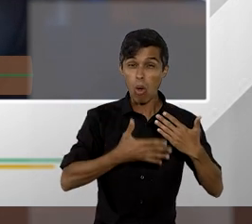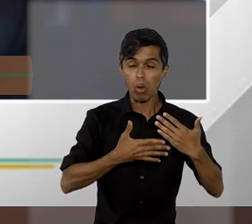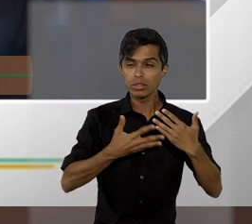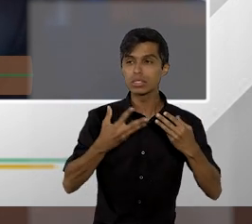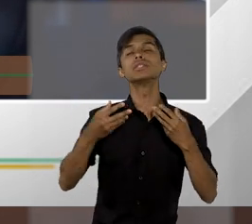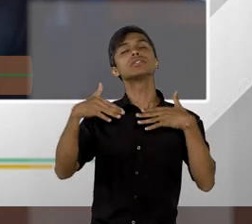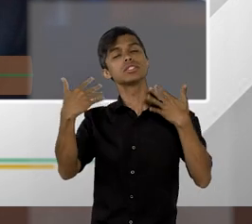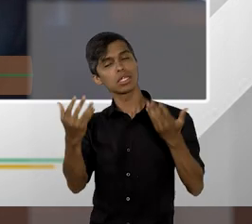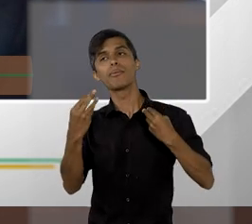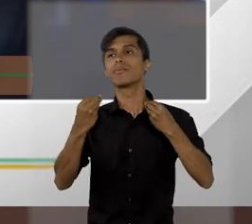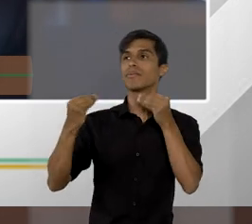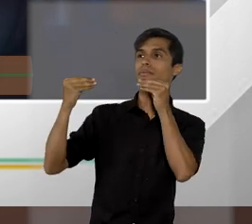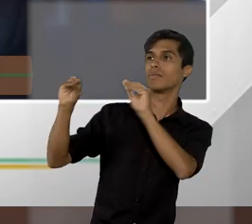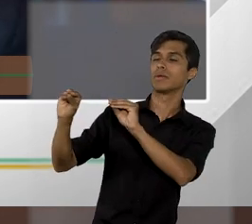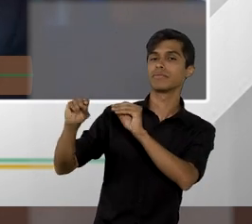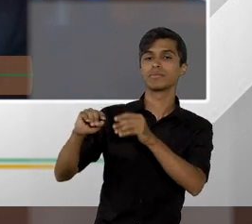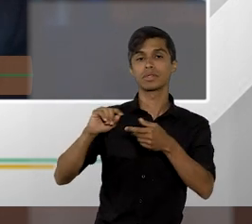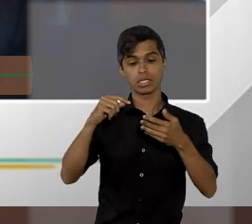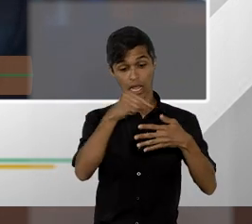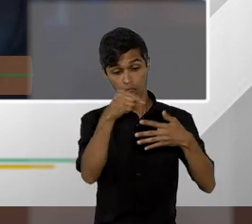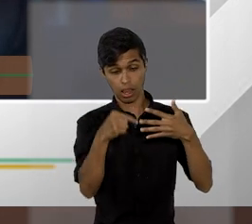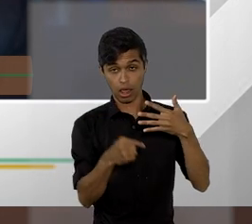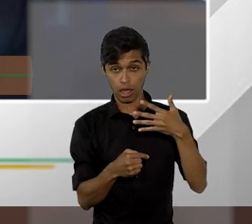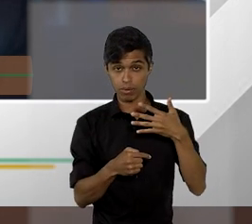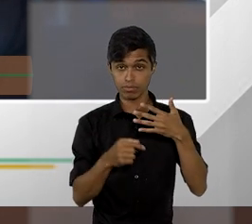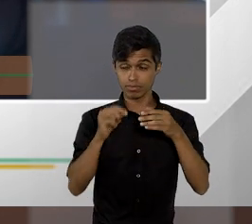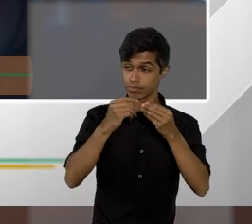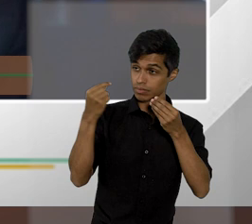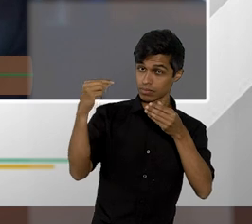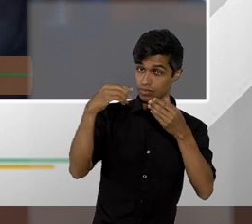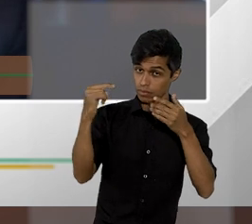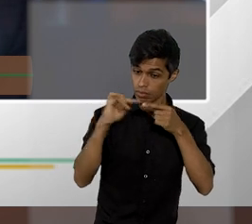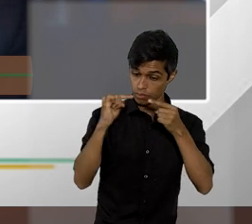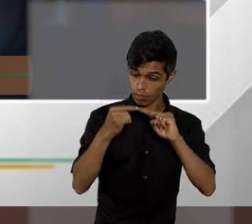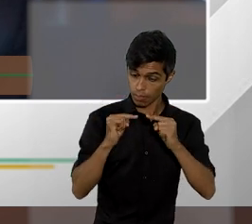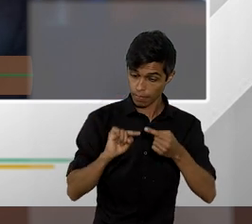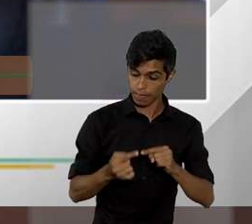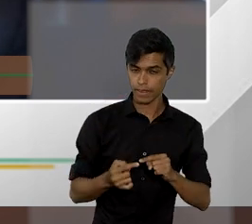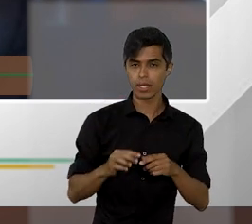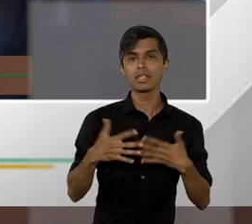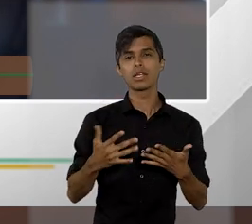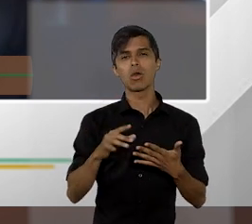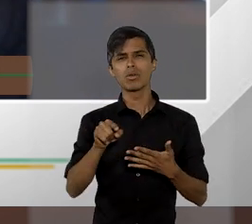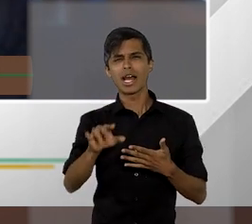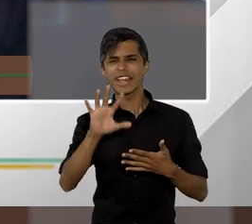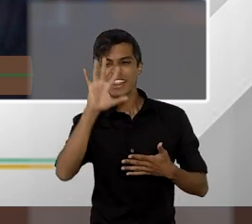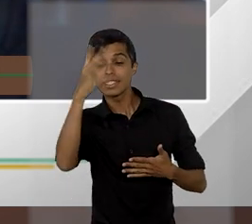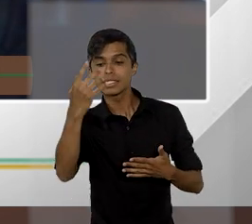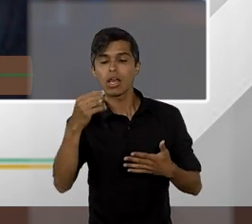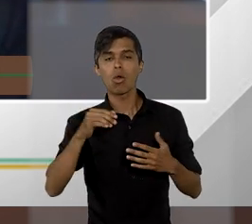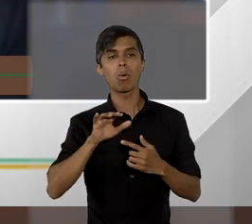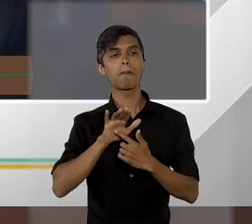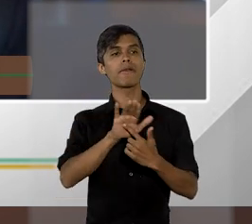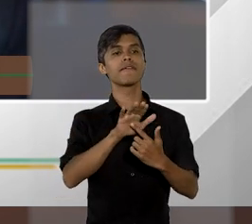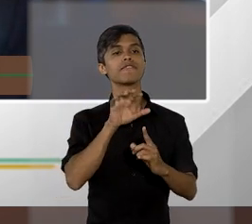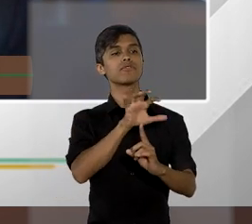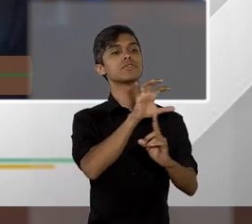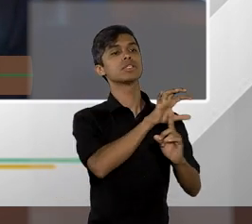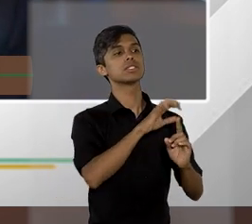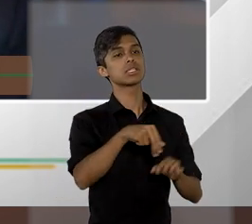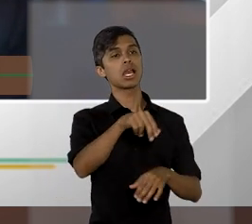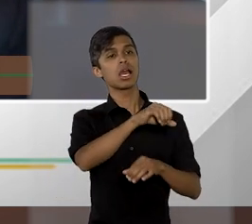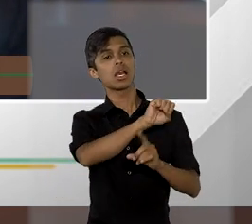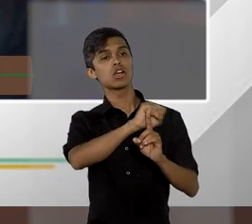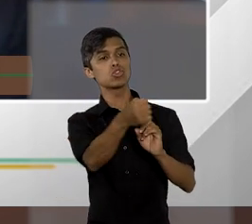seja importante, seja capaz de, na medida em que é decidida, servir de norte para a sociedade, servir de